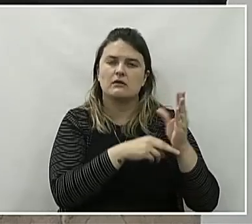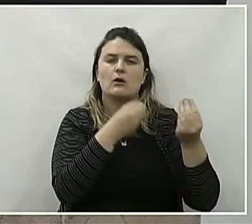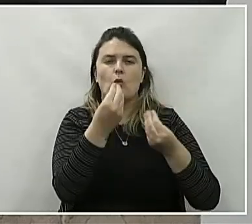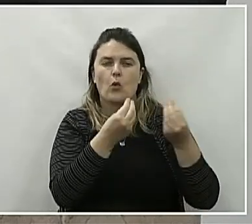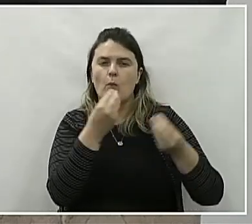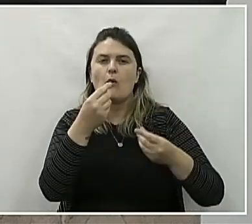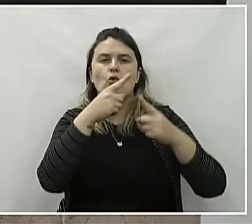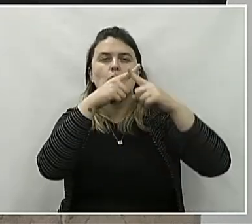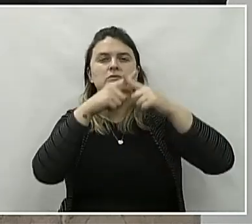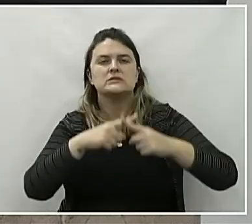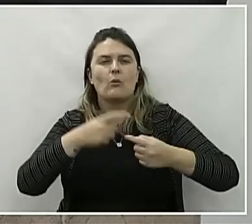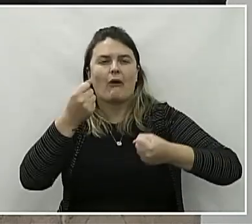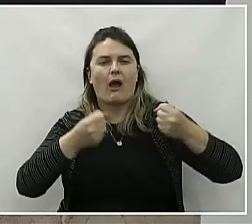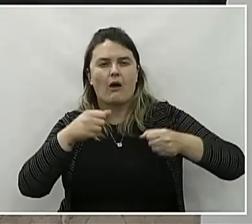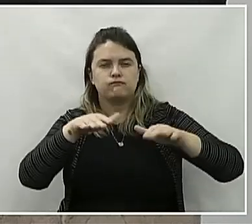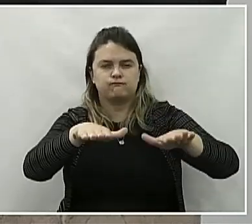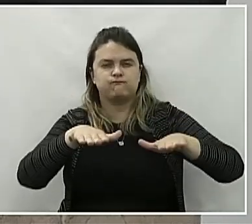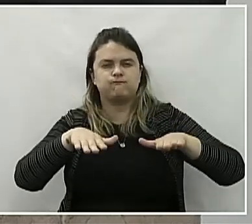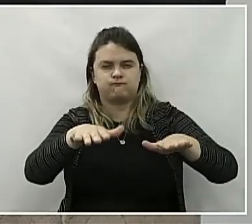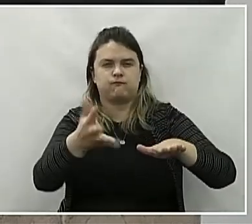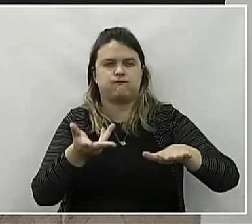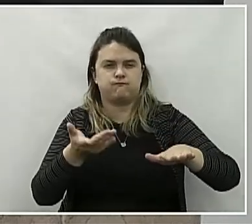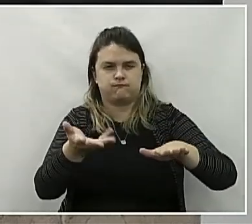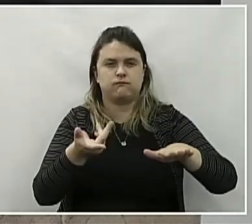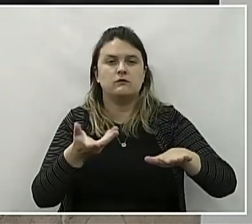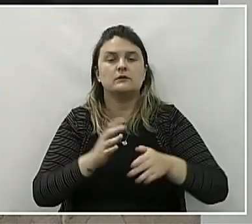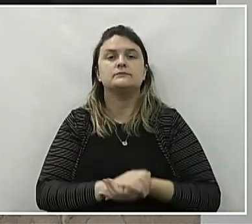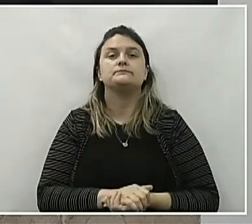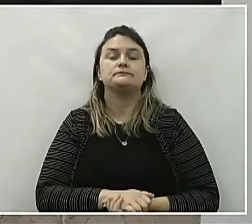regulamentação de atividades de arrancado.